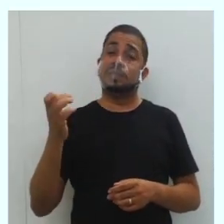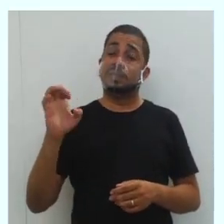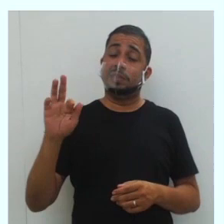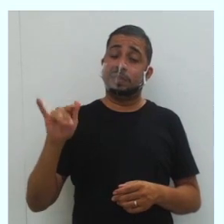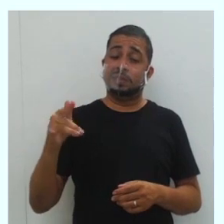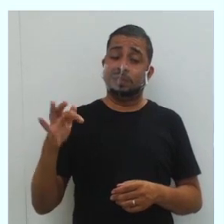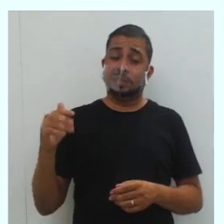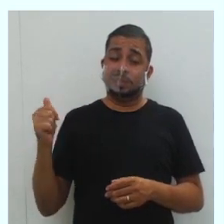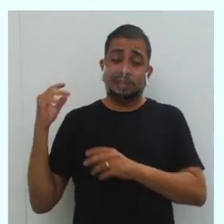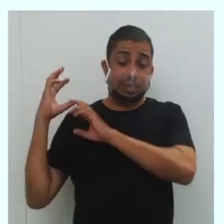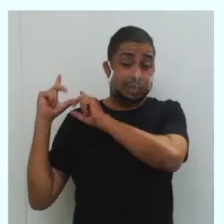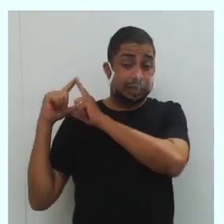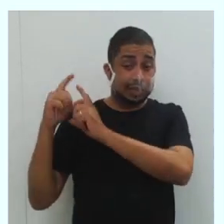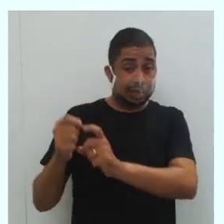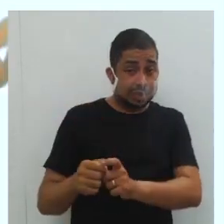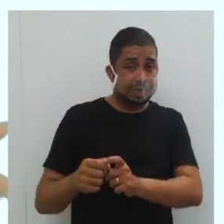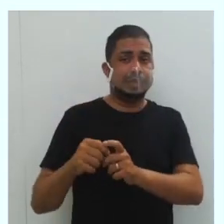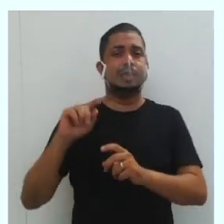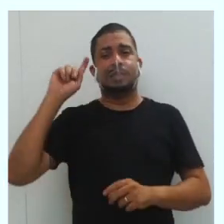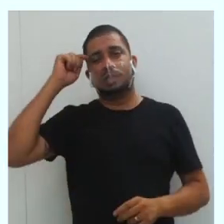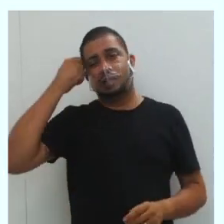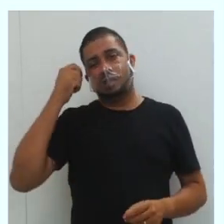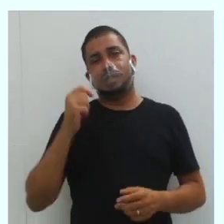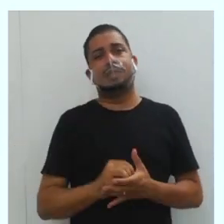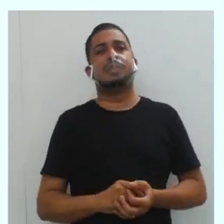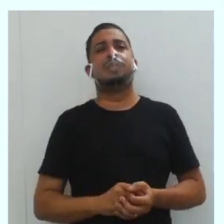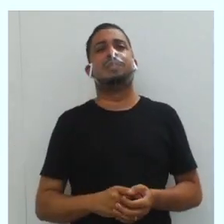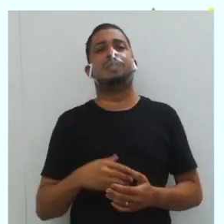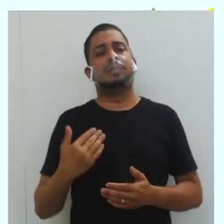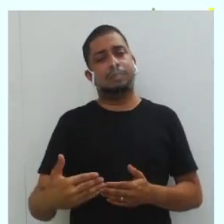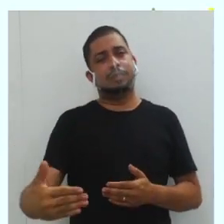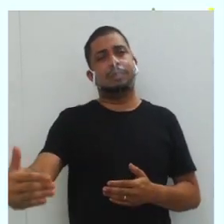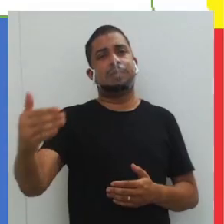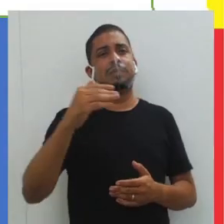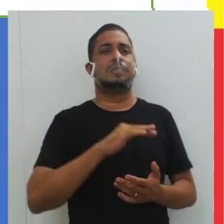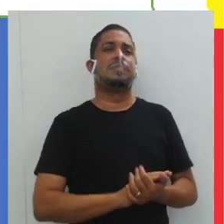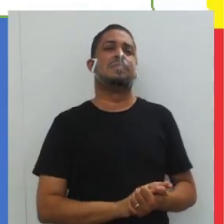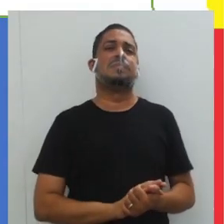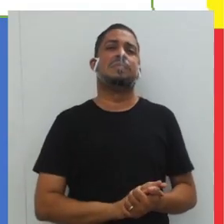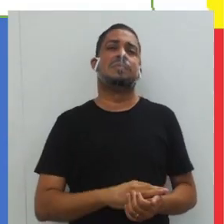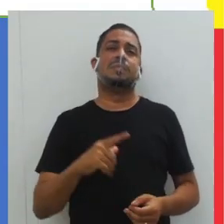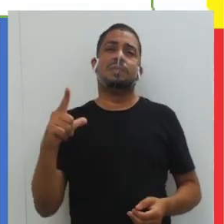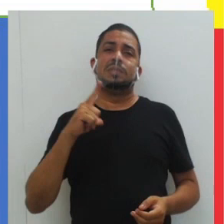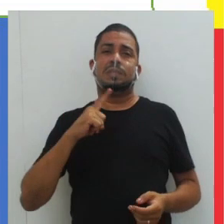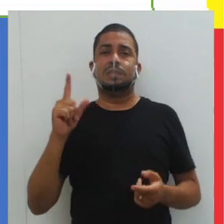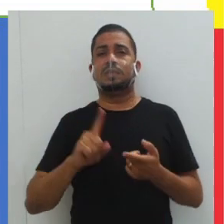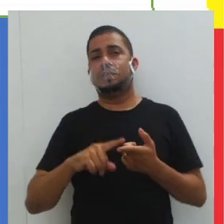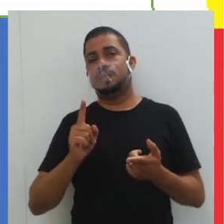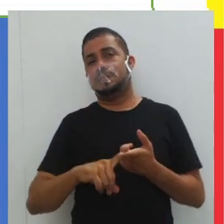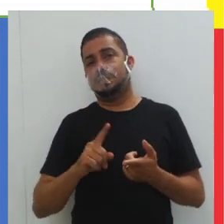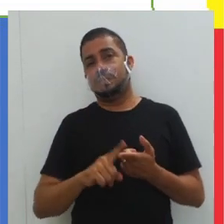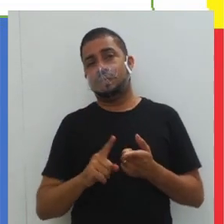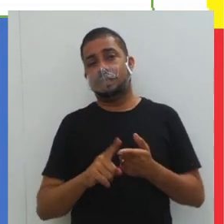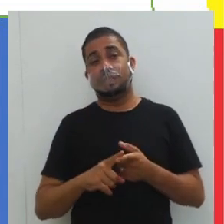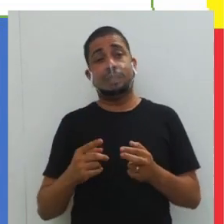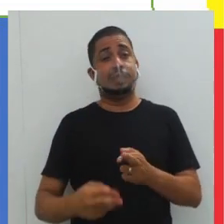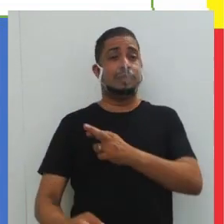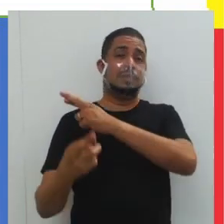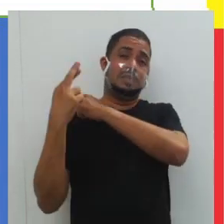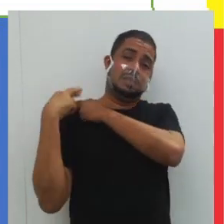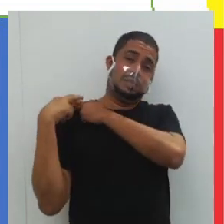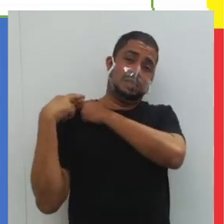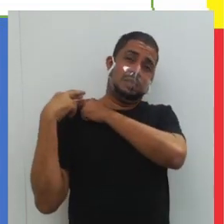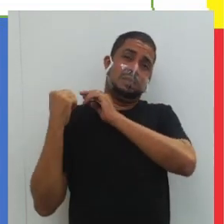negra, da influência afro-brasileira. Vamos adiante. Vamos adiante. Nós temos aqui também na tela a